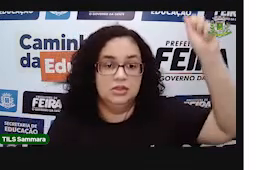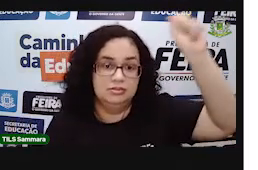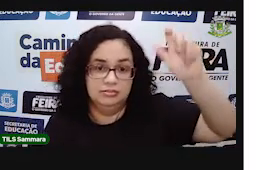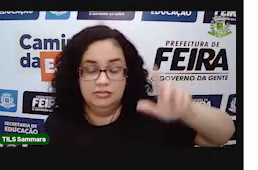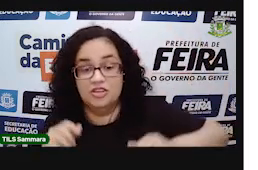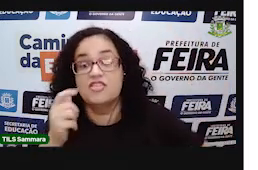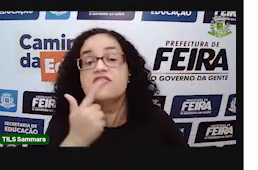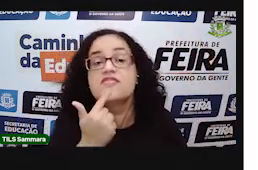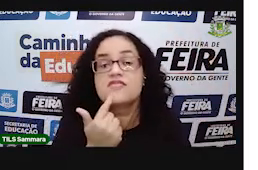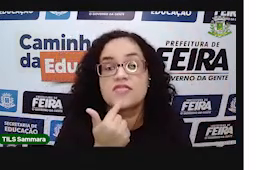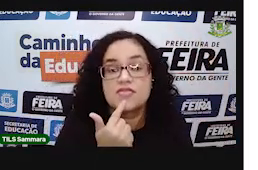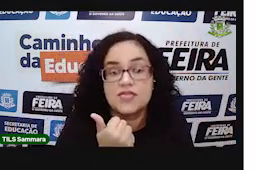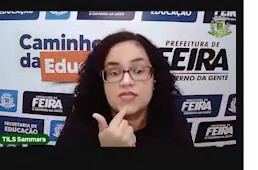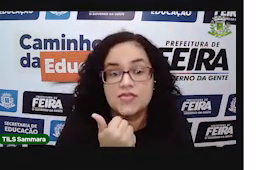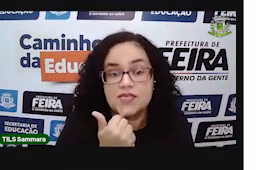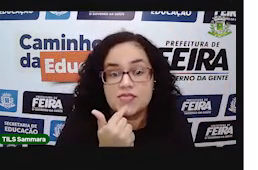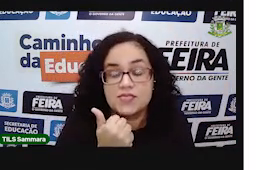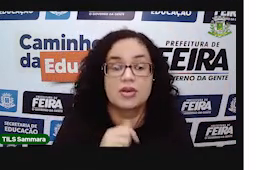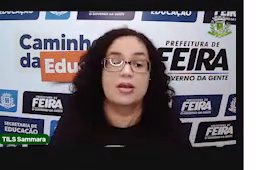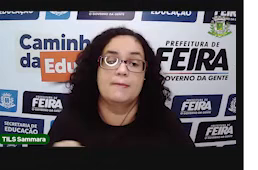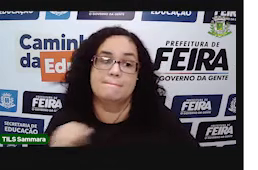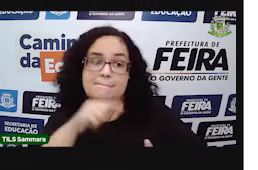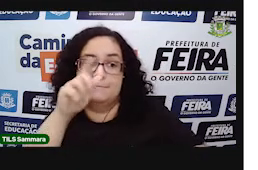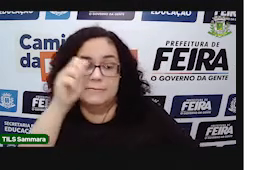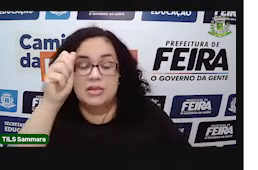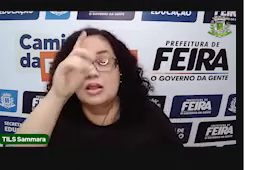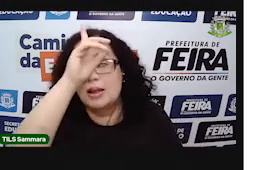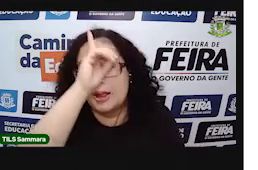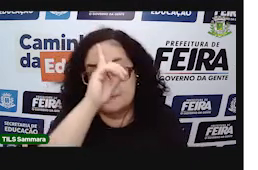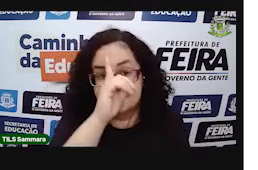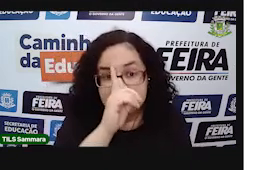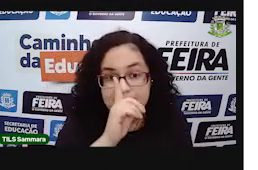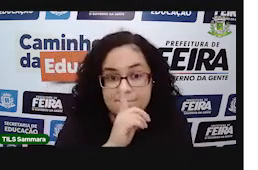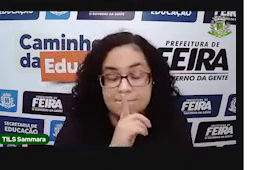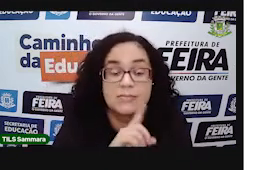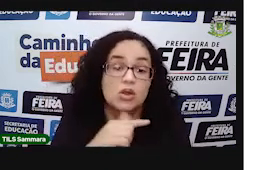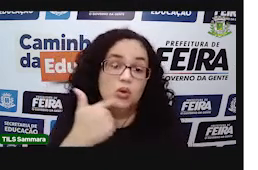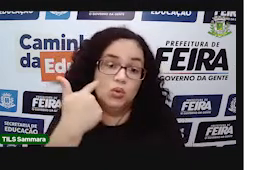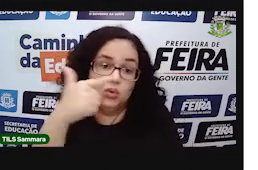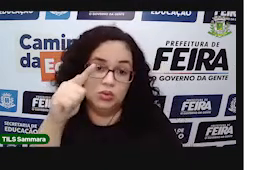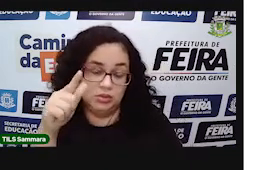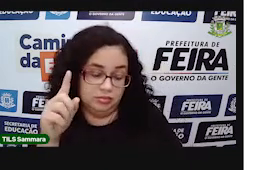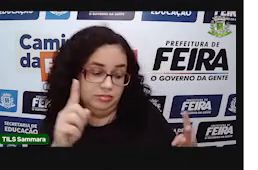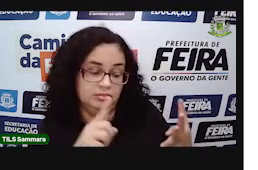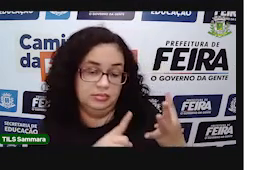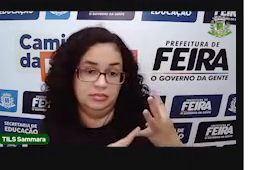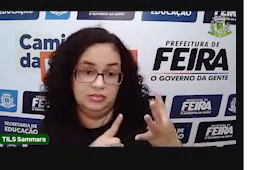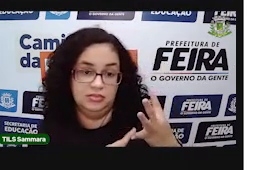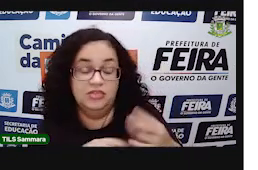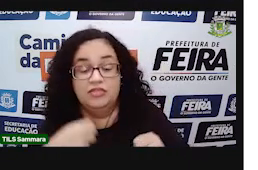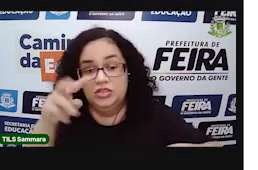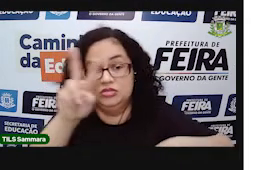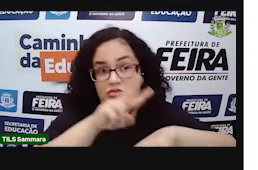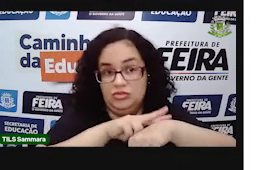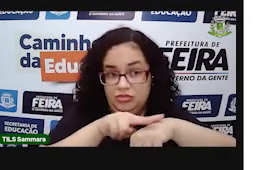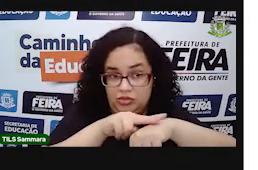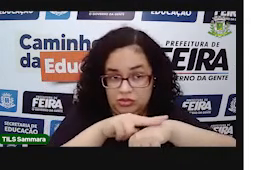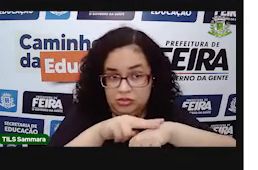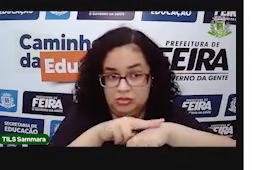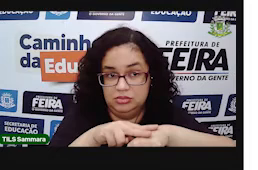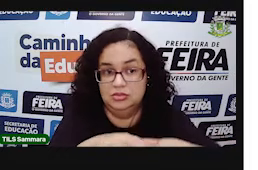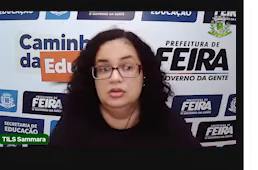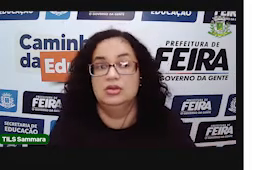outra pessoa movimenta pinhos vermelhos, outra pessoa movimenta pinhos amarelos e outra pessoa